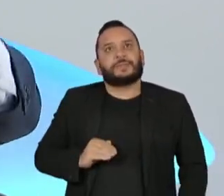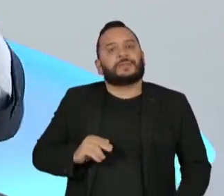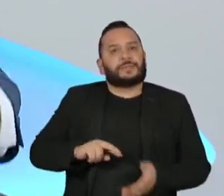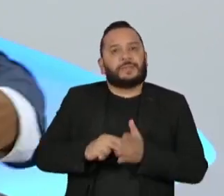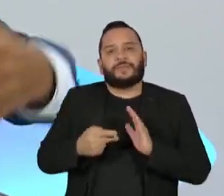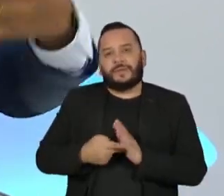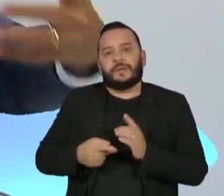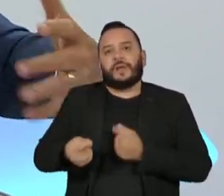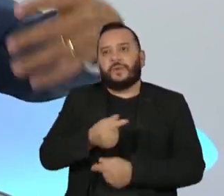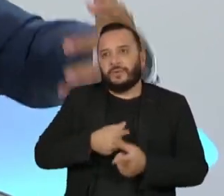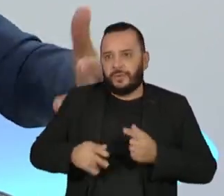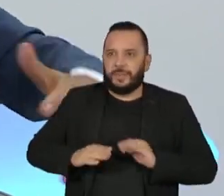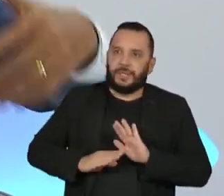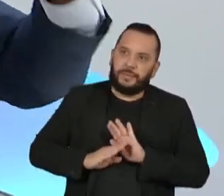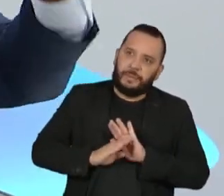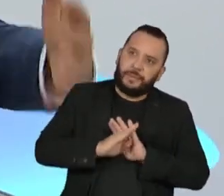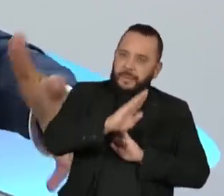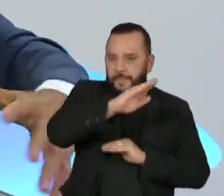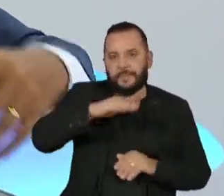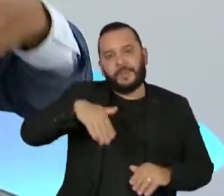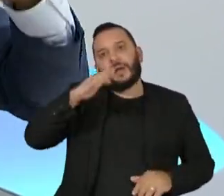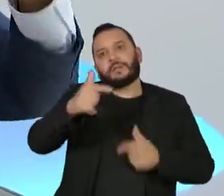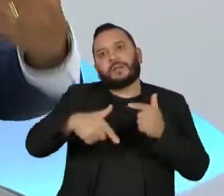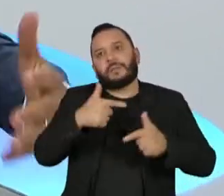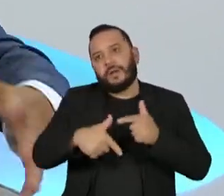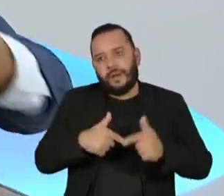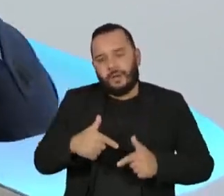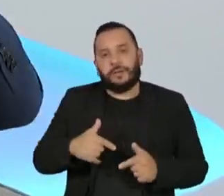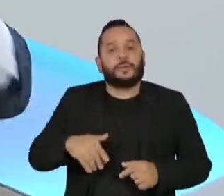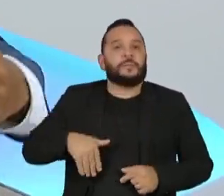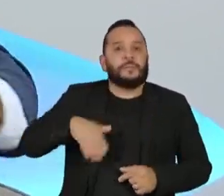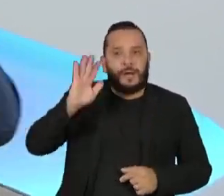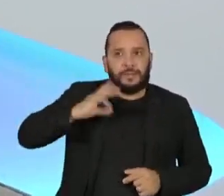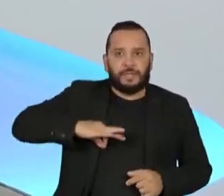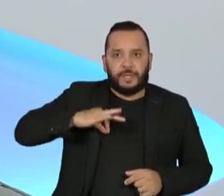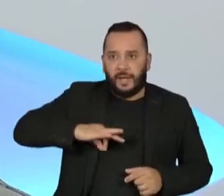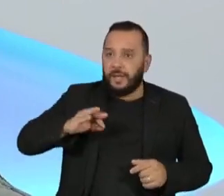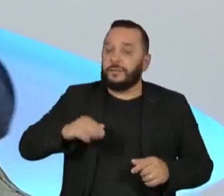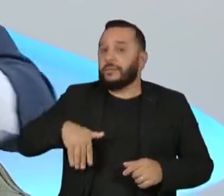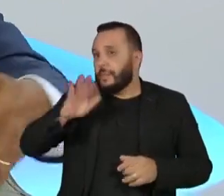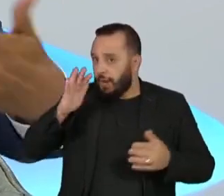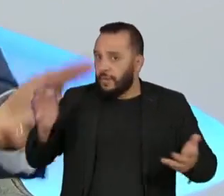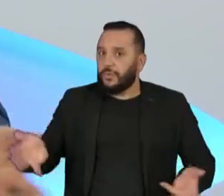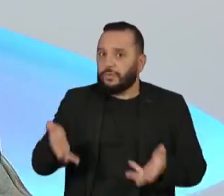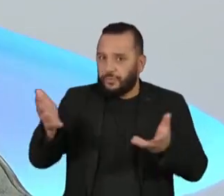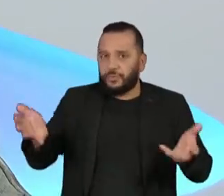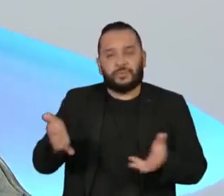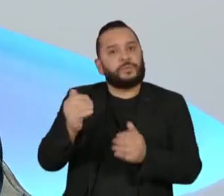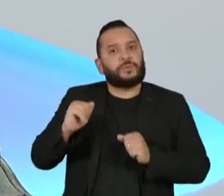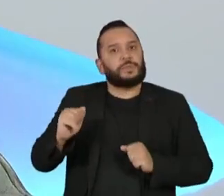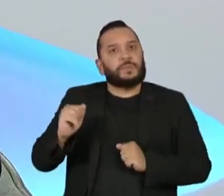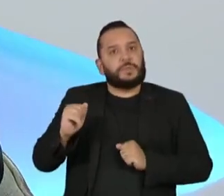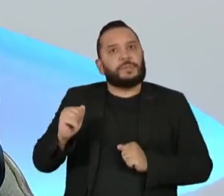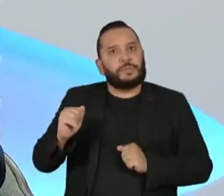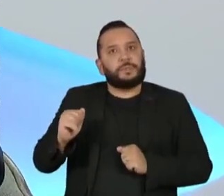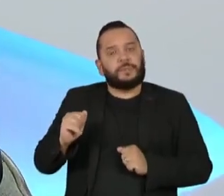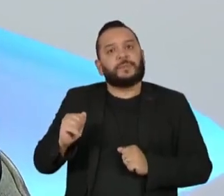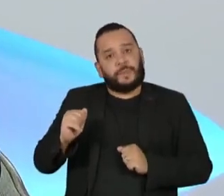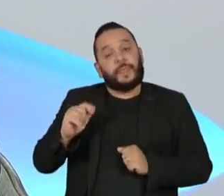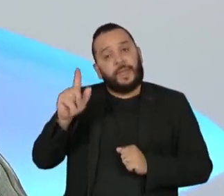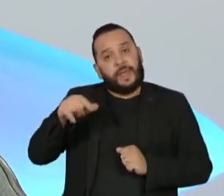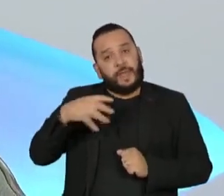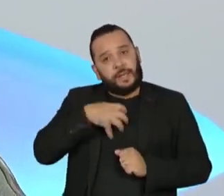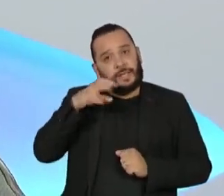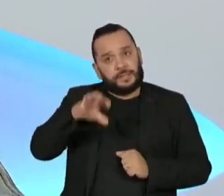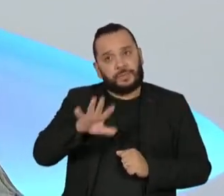economia crescer. Mais emprego, mais renda, mais consumo, que estimula a produção, a indústria, o comércio. E é isso que posso lhe